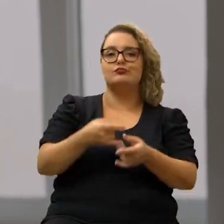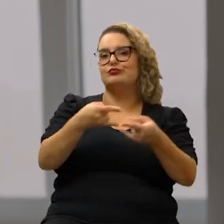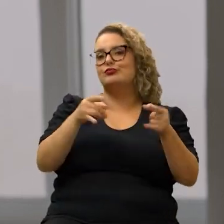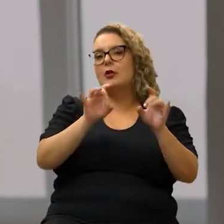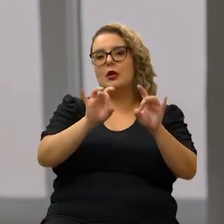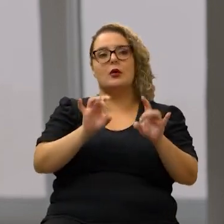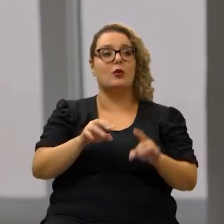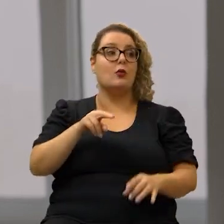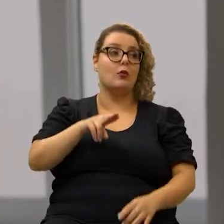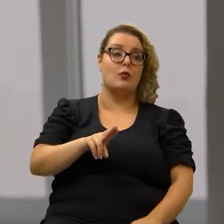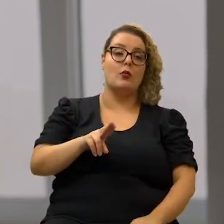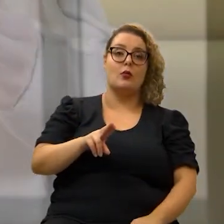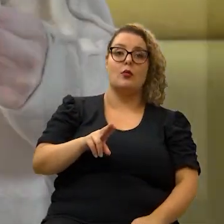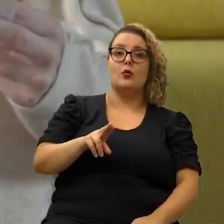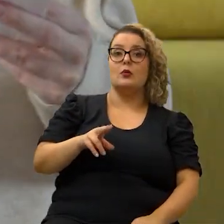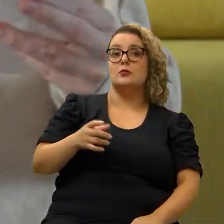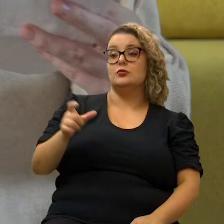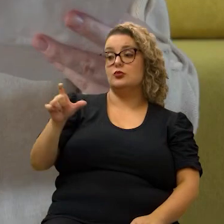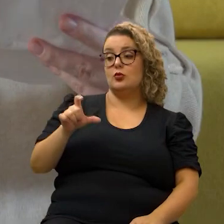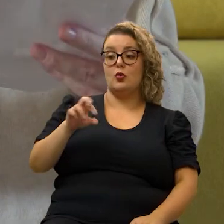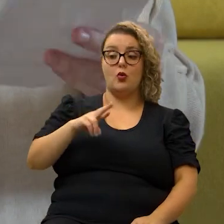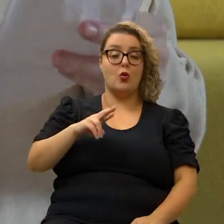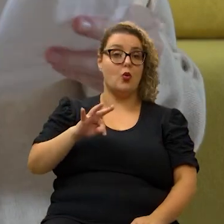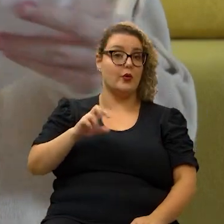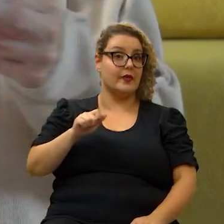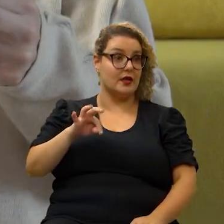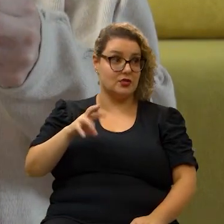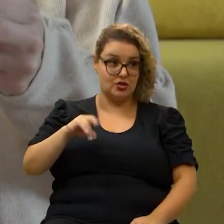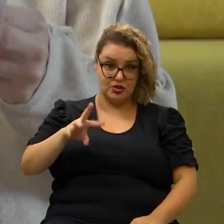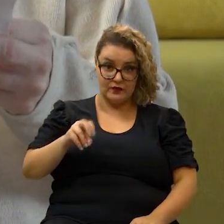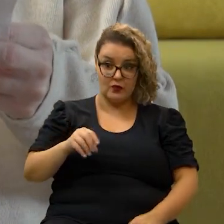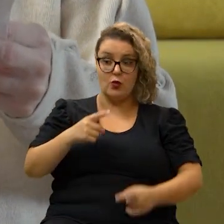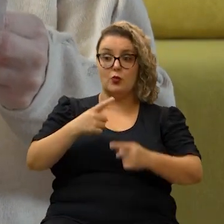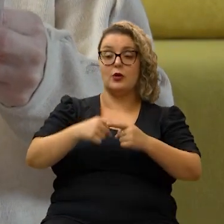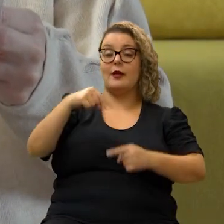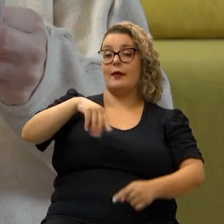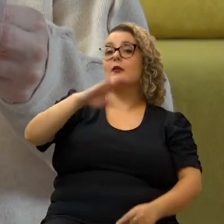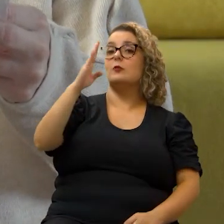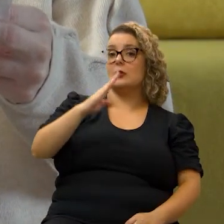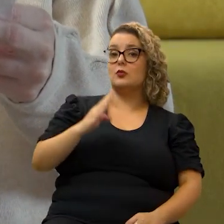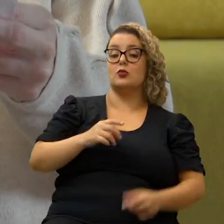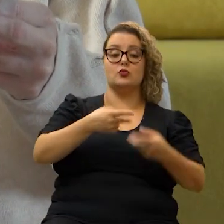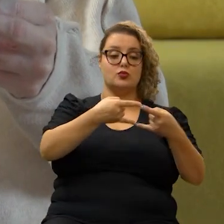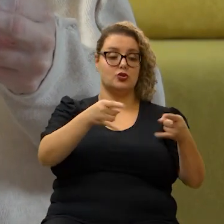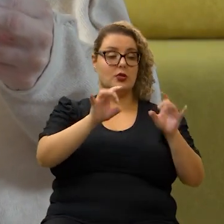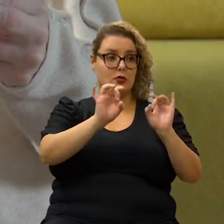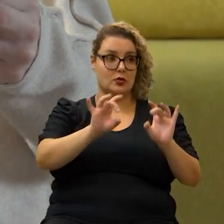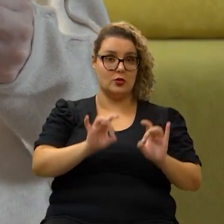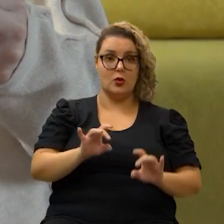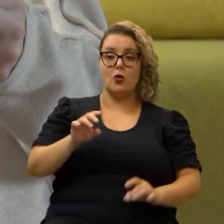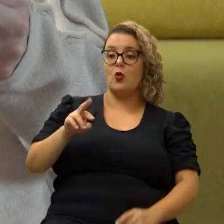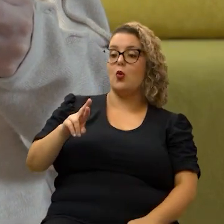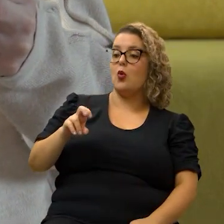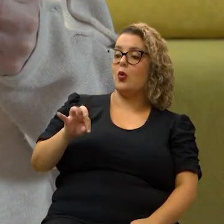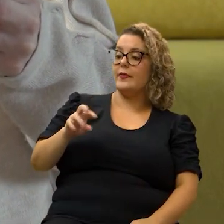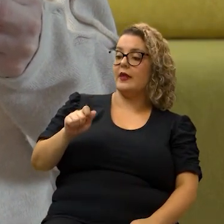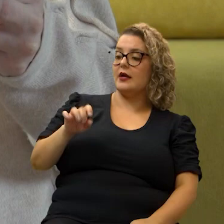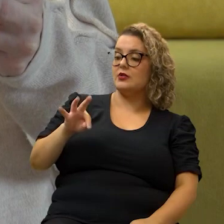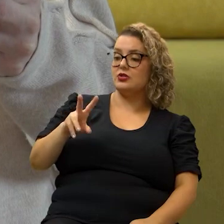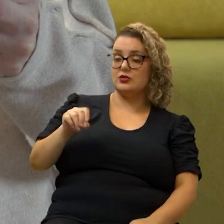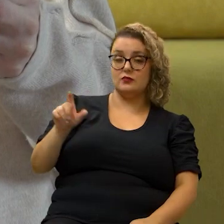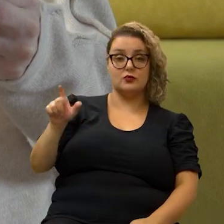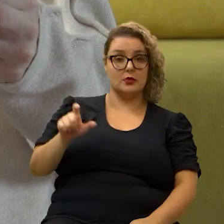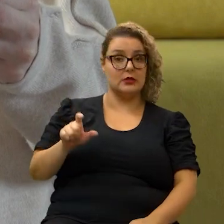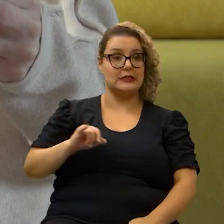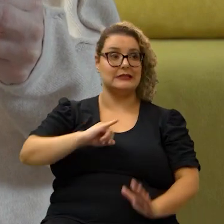pessoa entrar no cheque especial ou às vezes entrar no rotativo do cartão porque no Brasil, tanto o cheque especial quanto o rotativo do